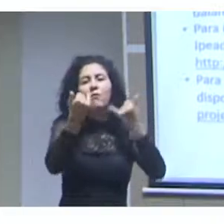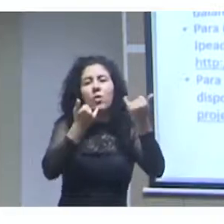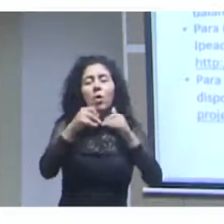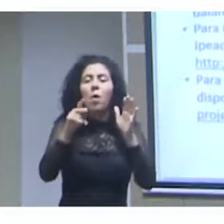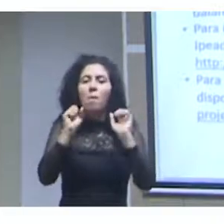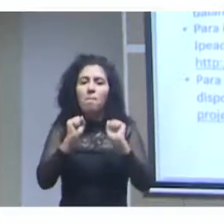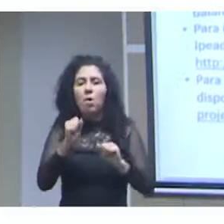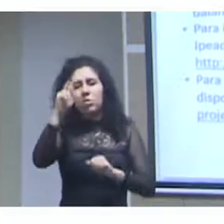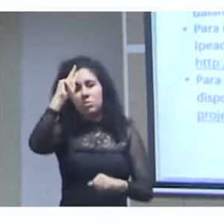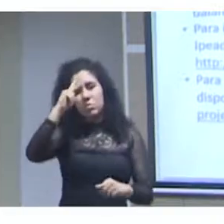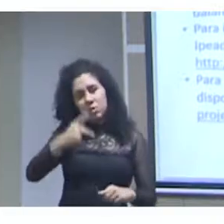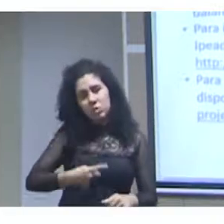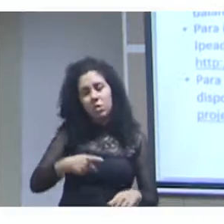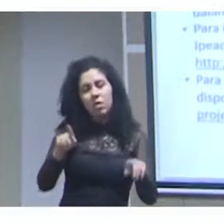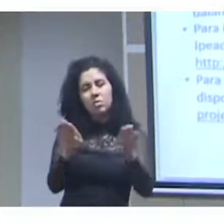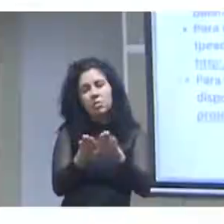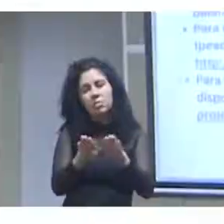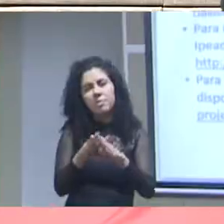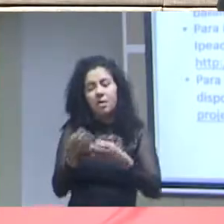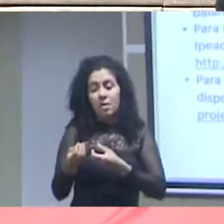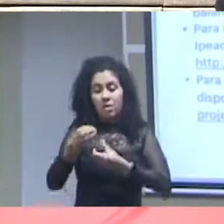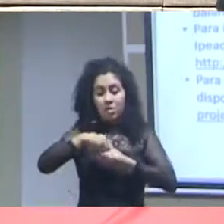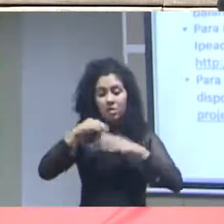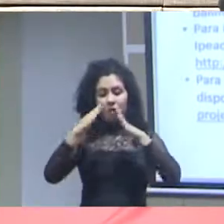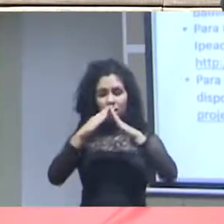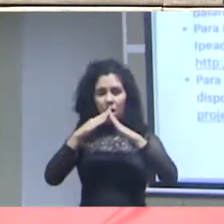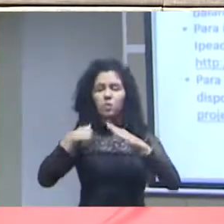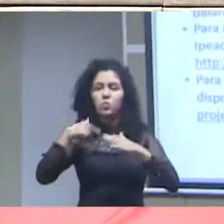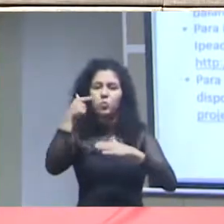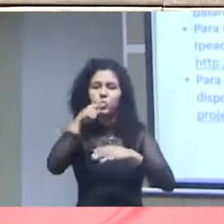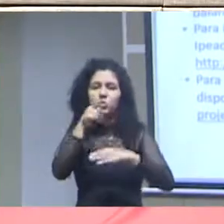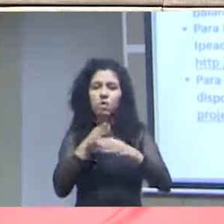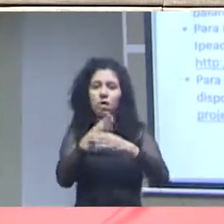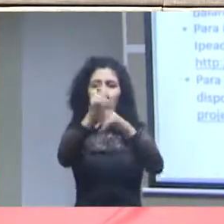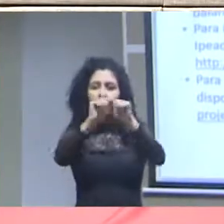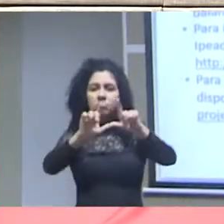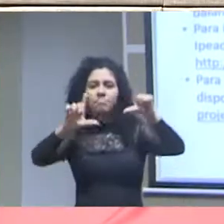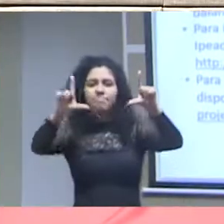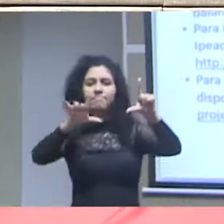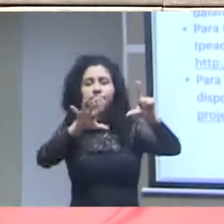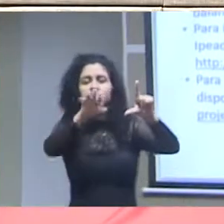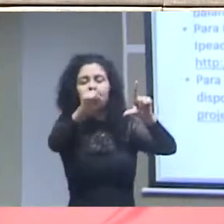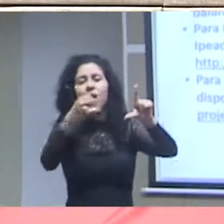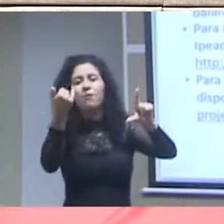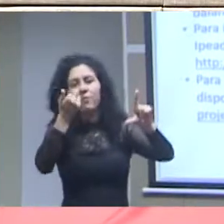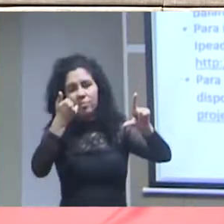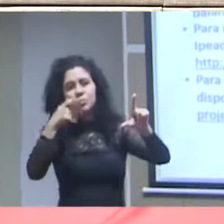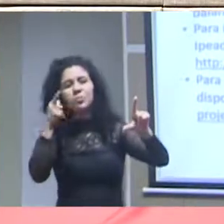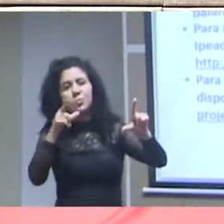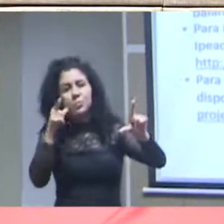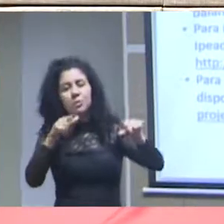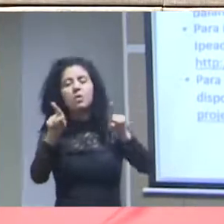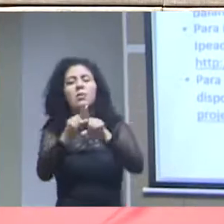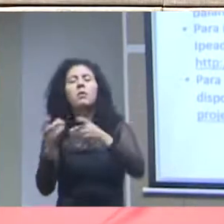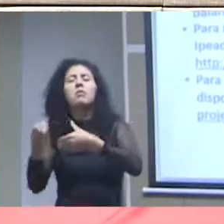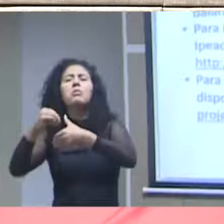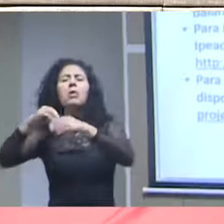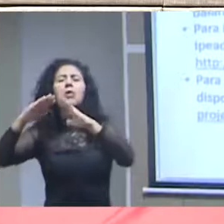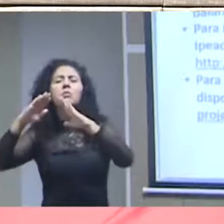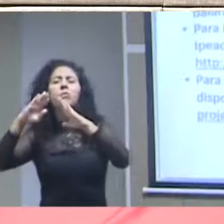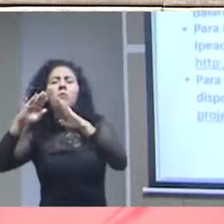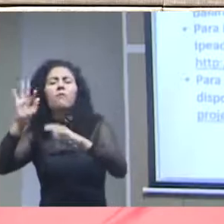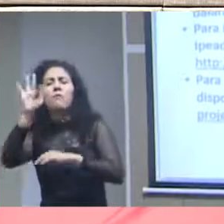você em sua casa pode acessar essa API como os computadores das universidades das organizações